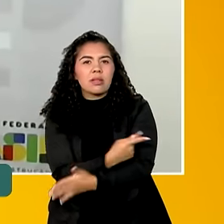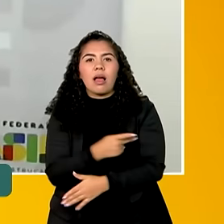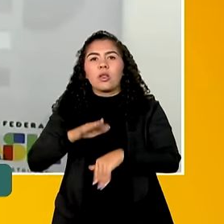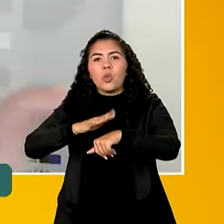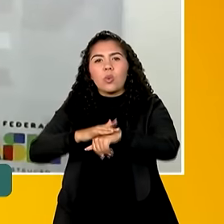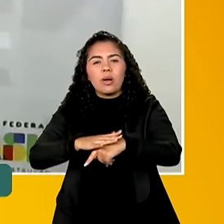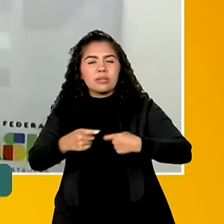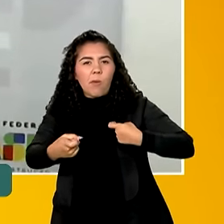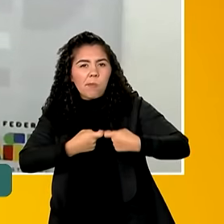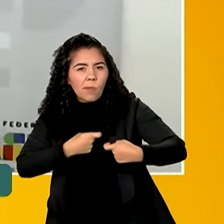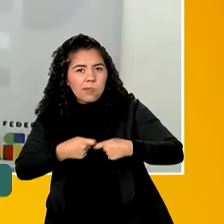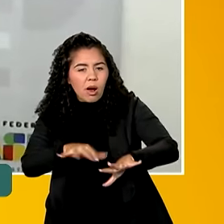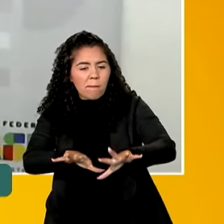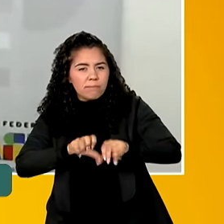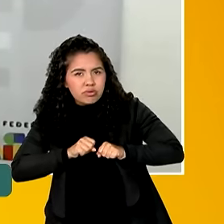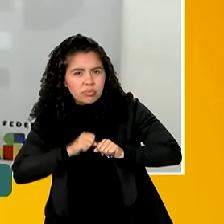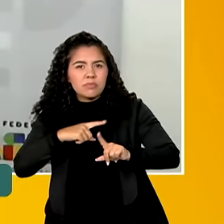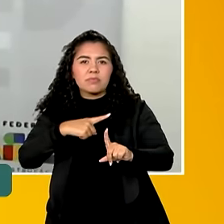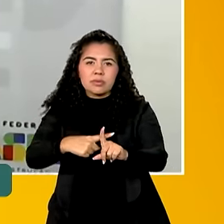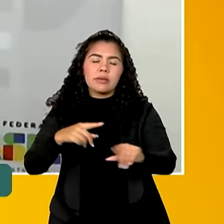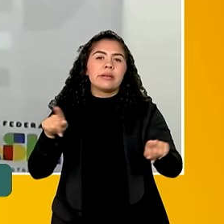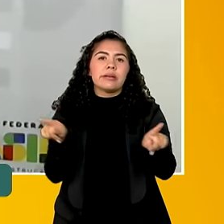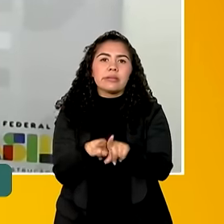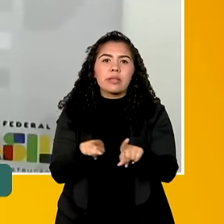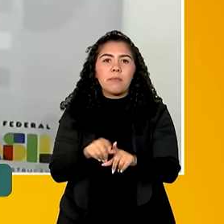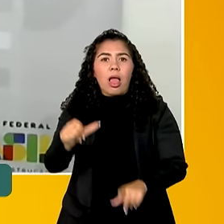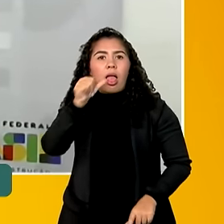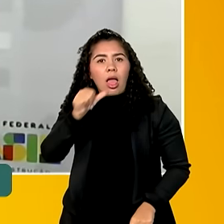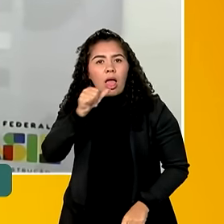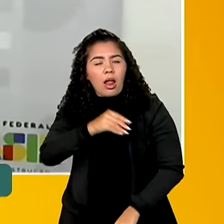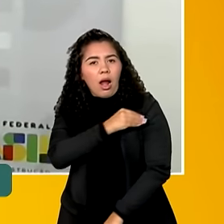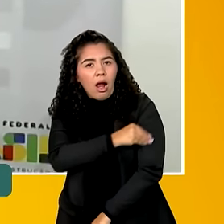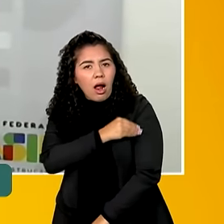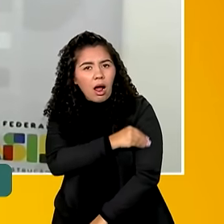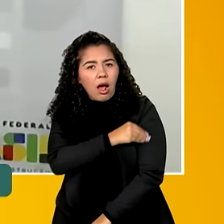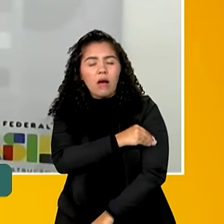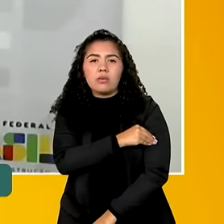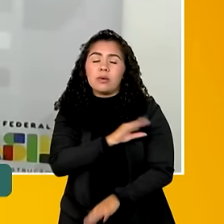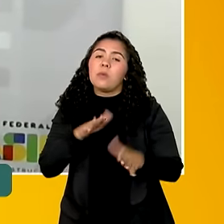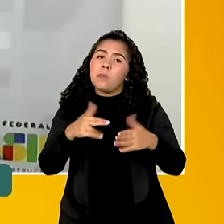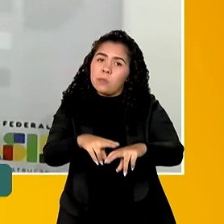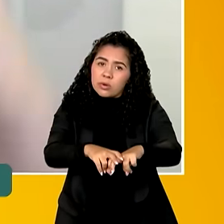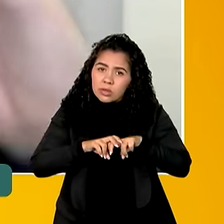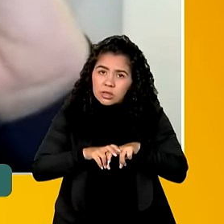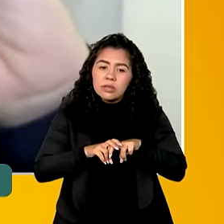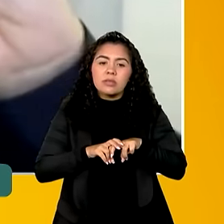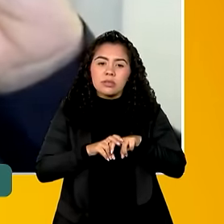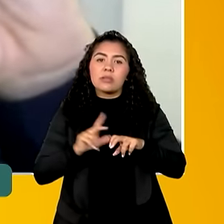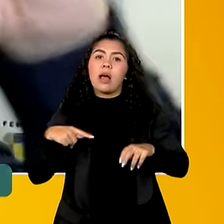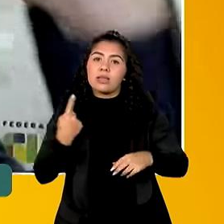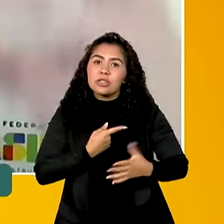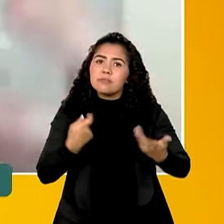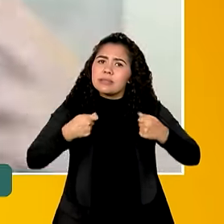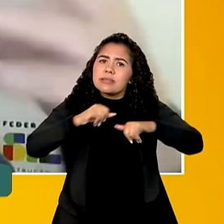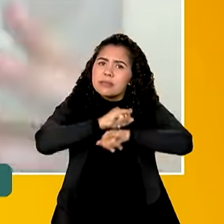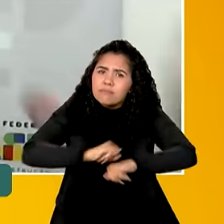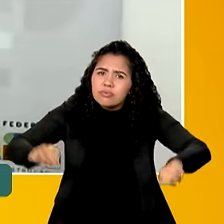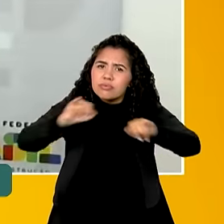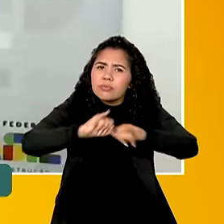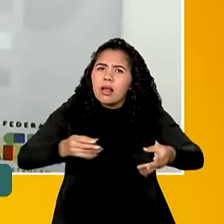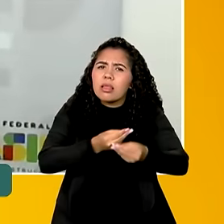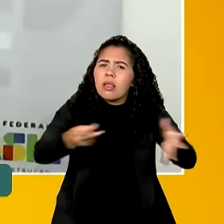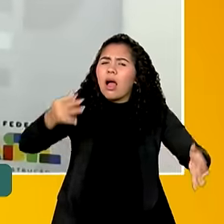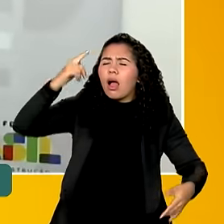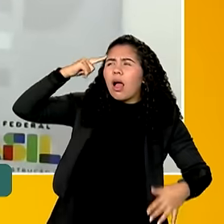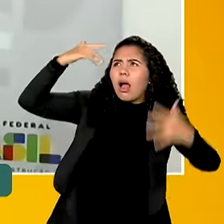vacinam menos e fazem mais uso prejudicial de álcool. Com isso, a gente justamente visa refletir sobre que